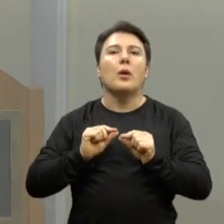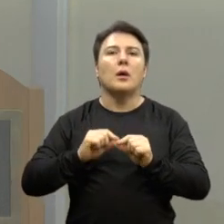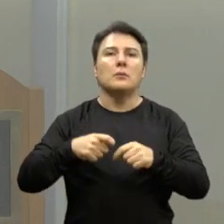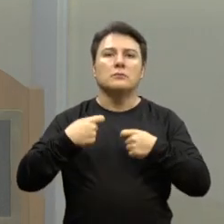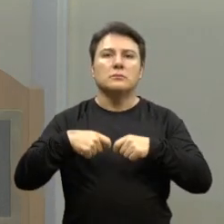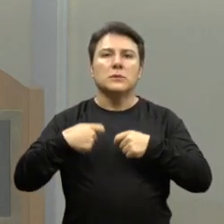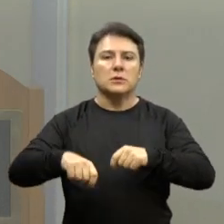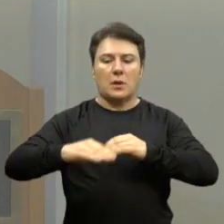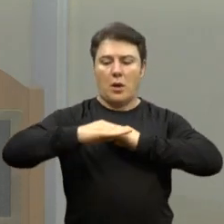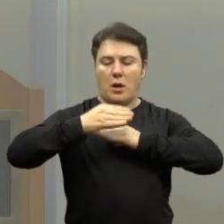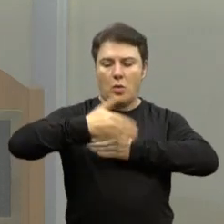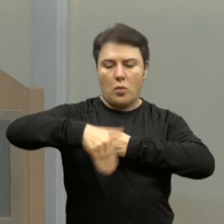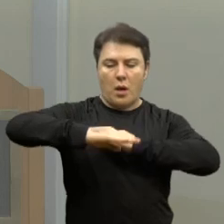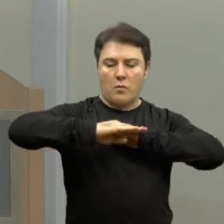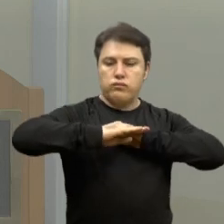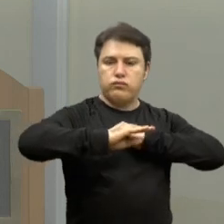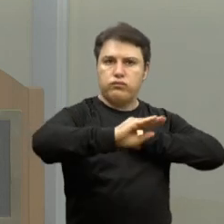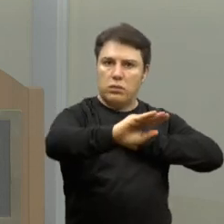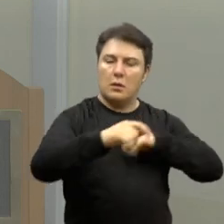locais que precisam.